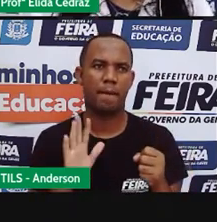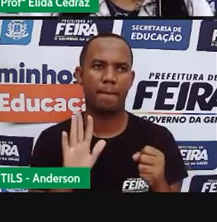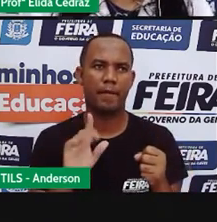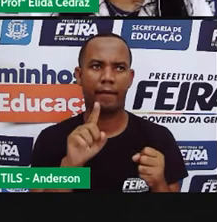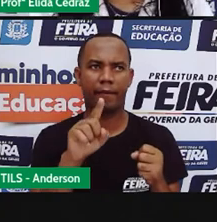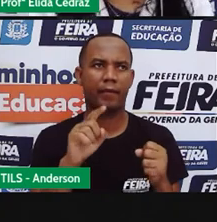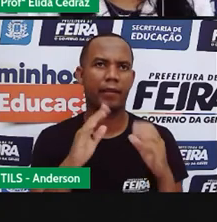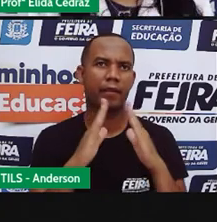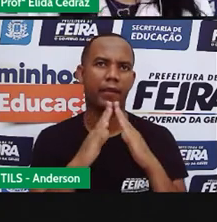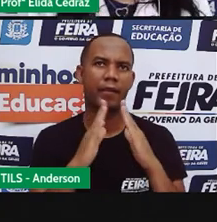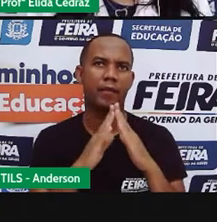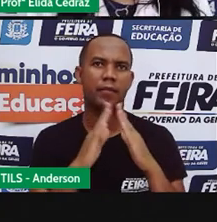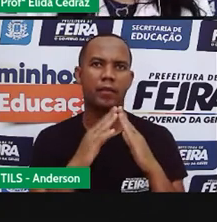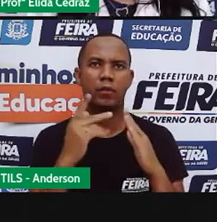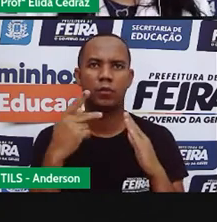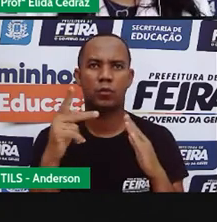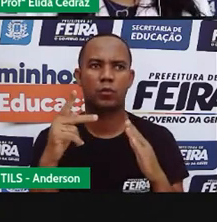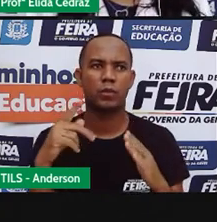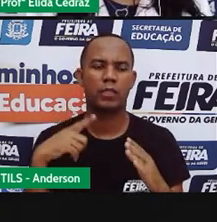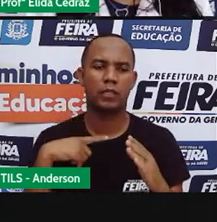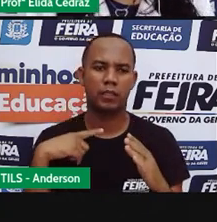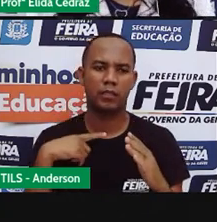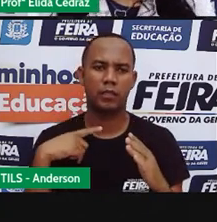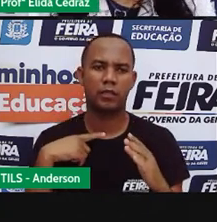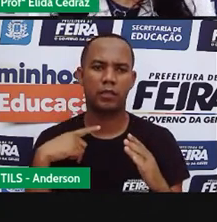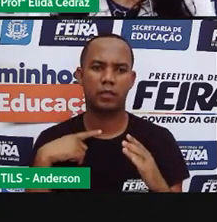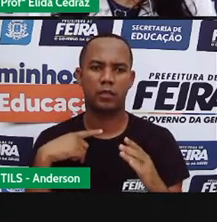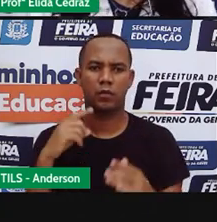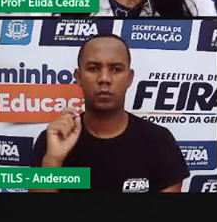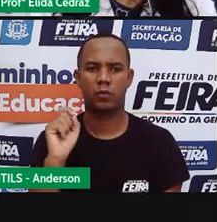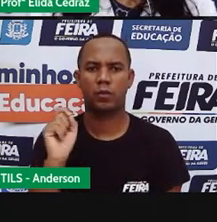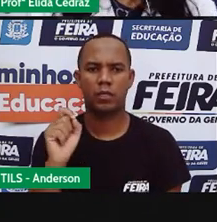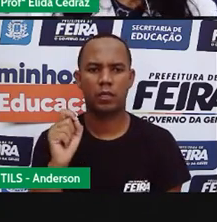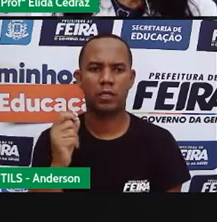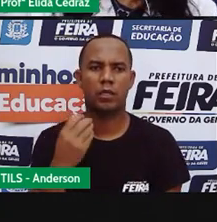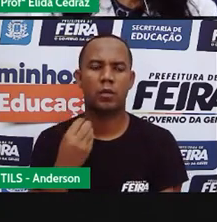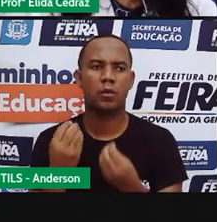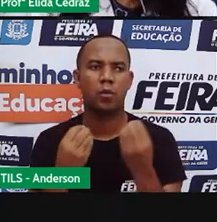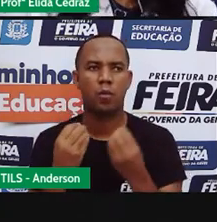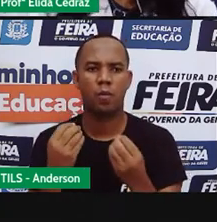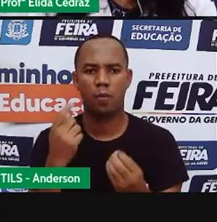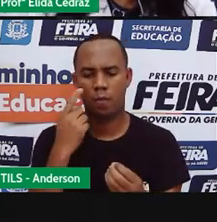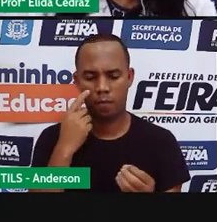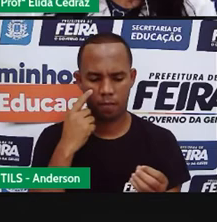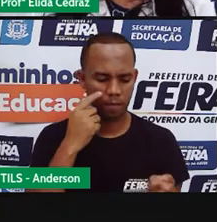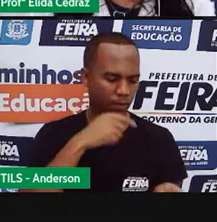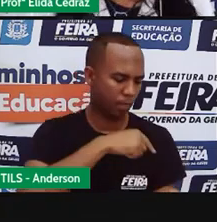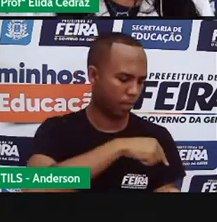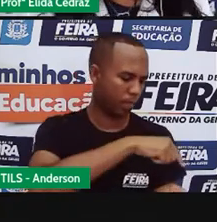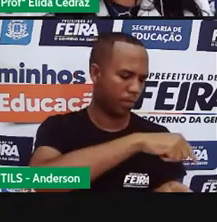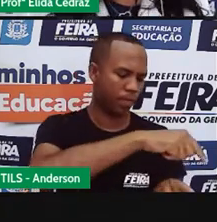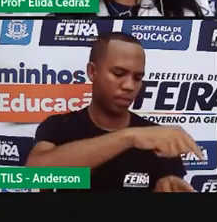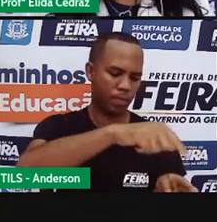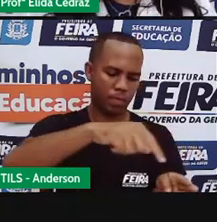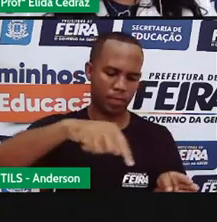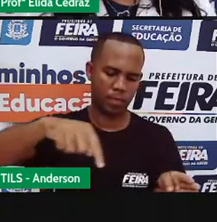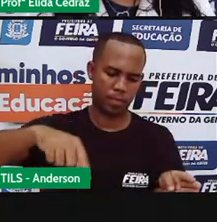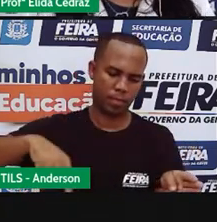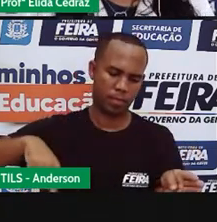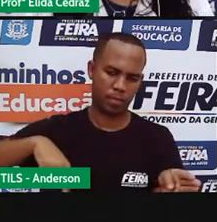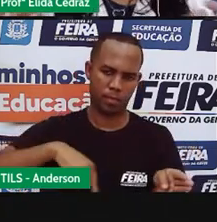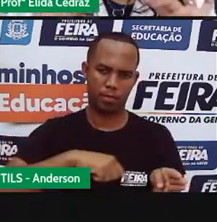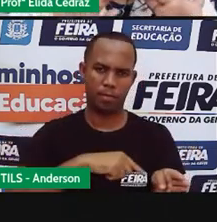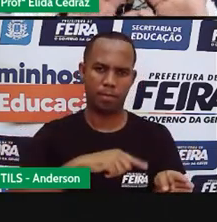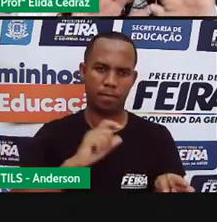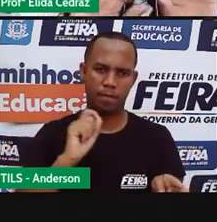na sua casa mas existem casas que ao redor da parede fora a